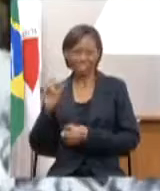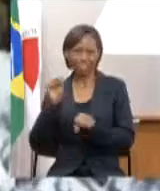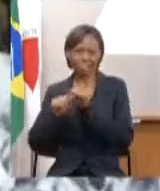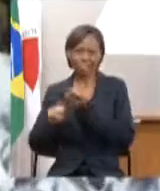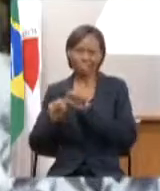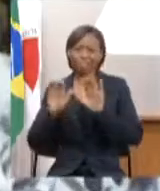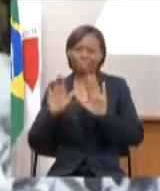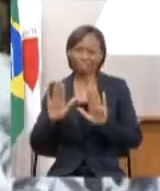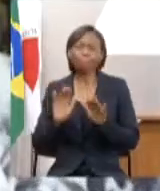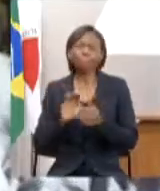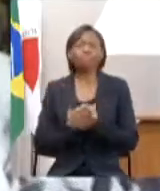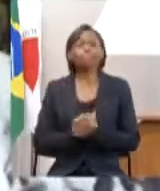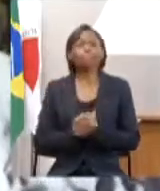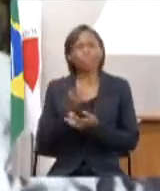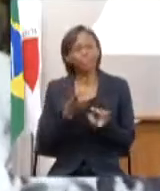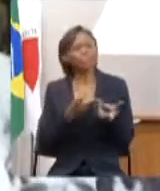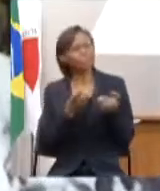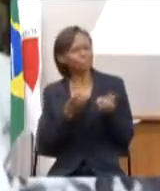Samer